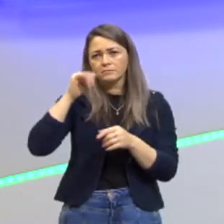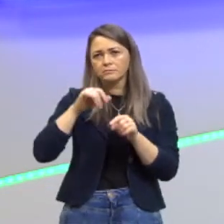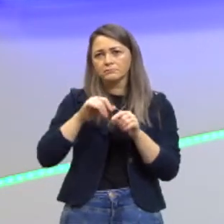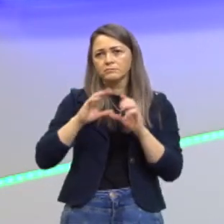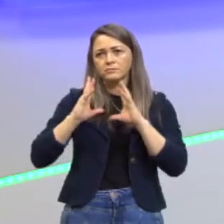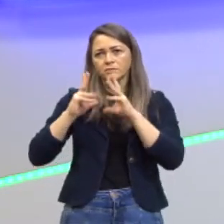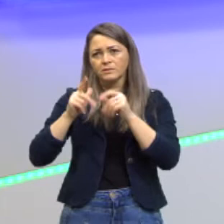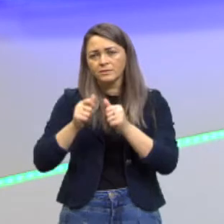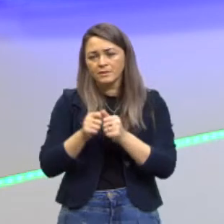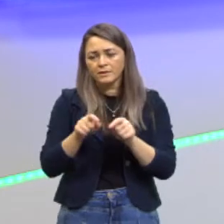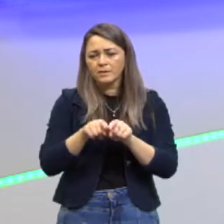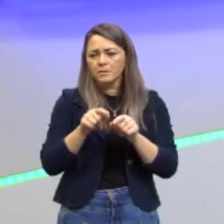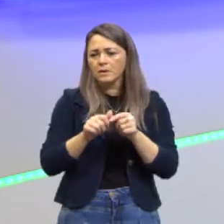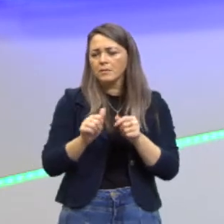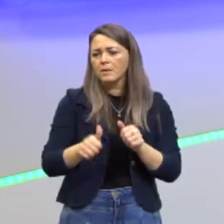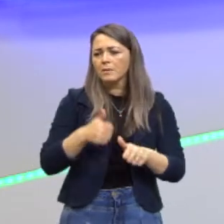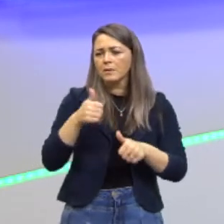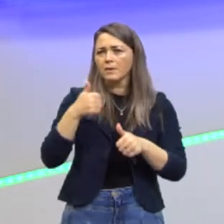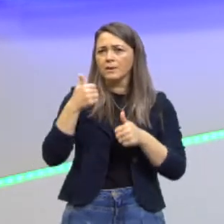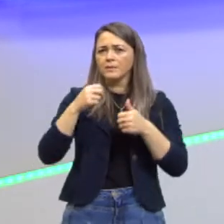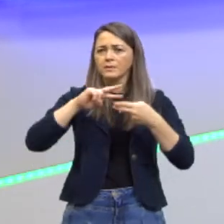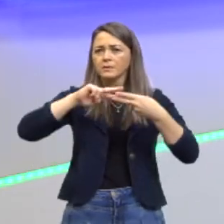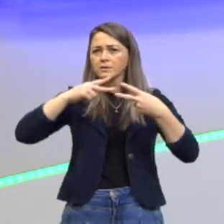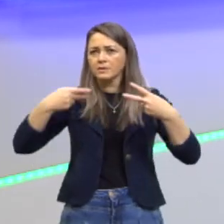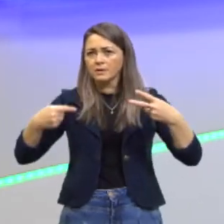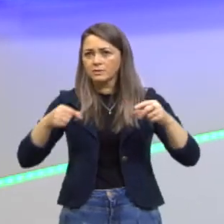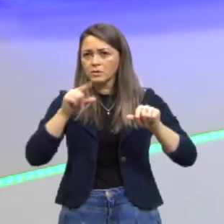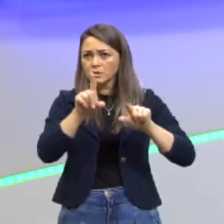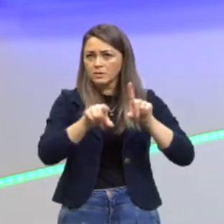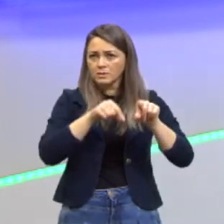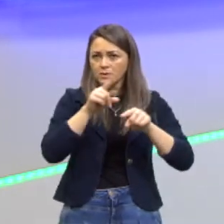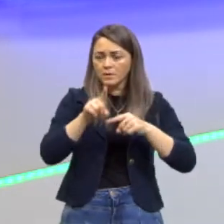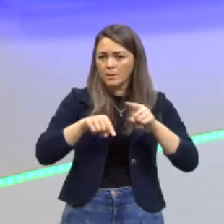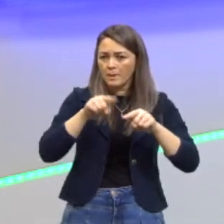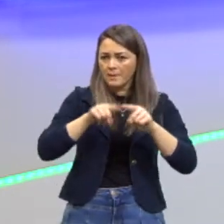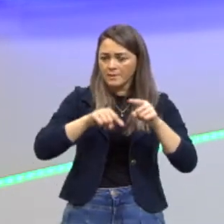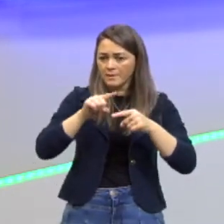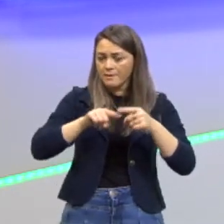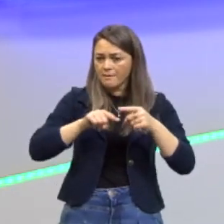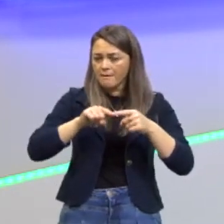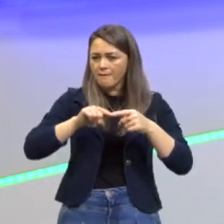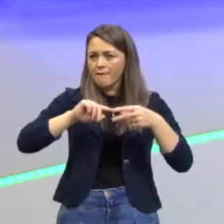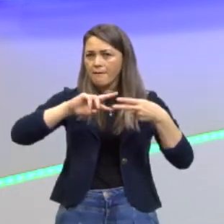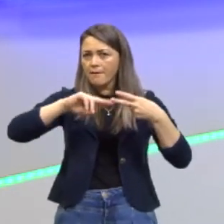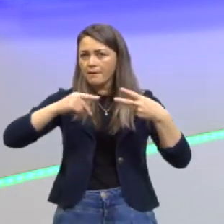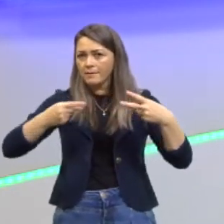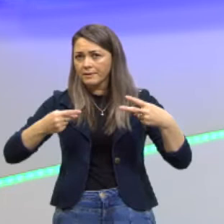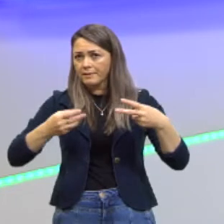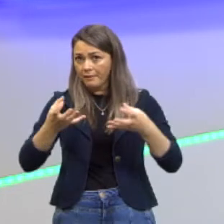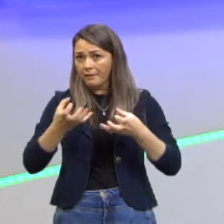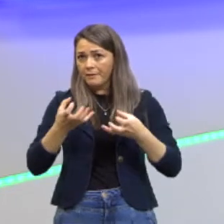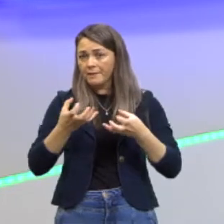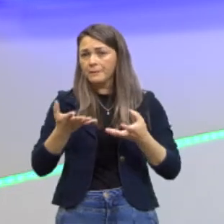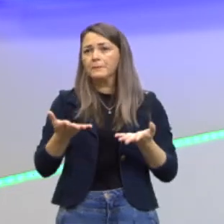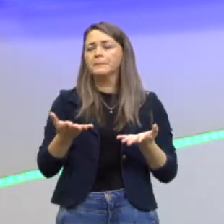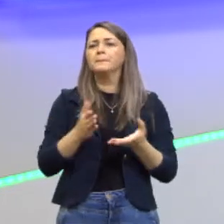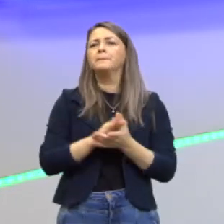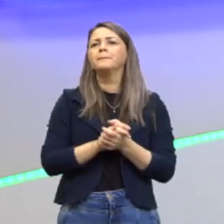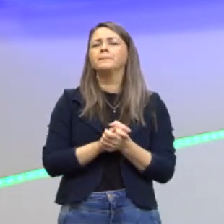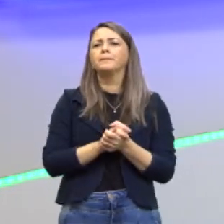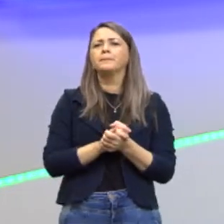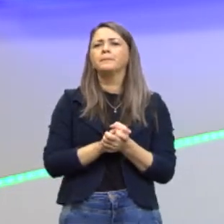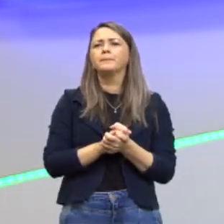aprimoramento genético, né? Seleção de um material genético desejado. Imaginem aí